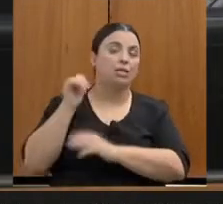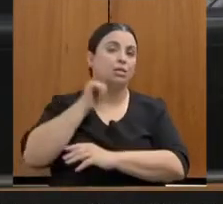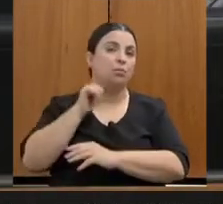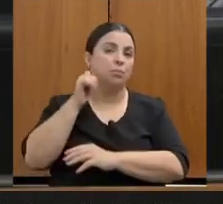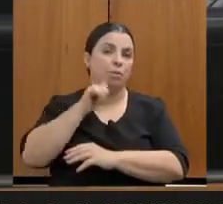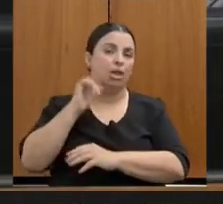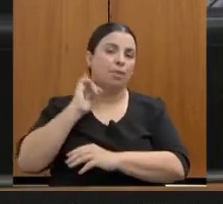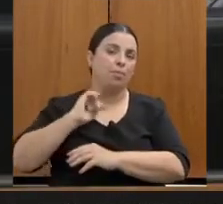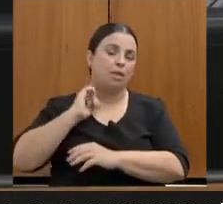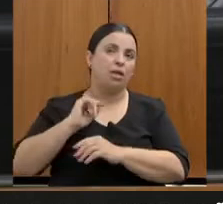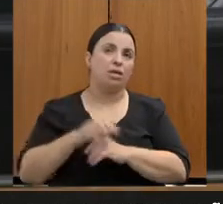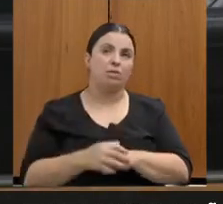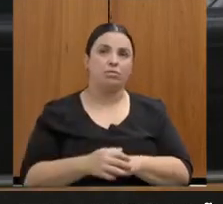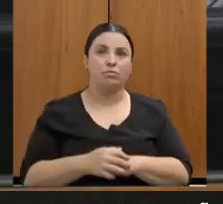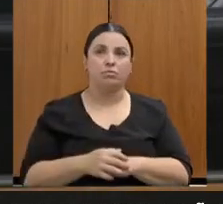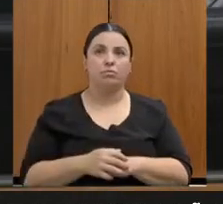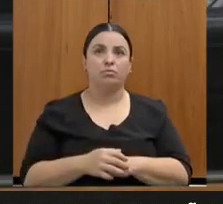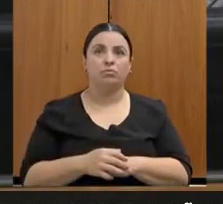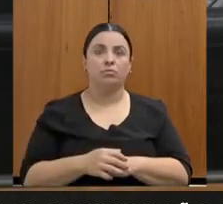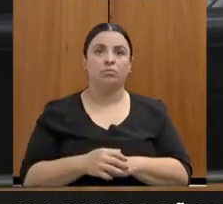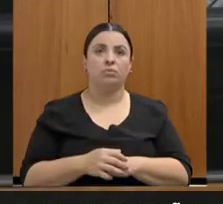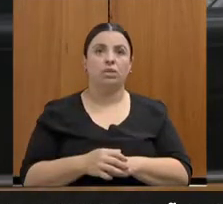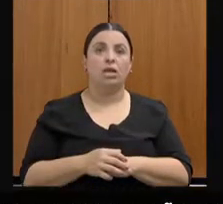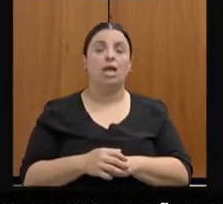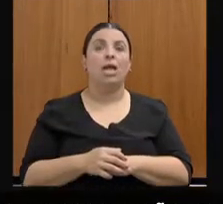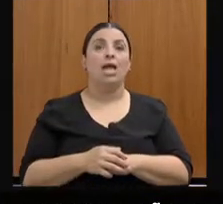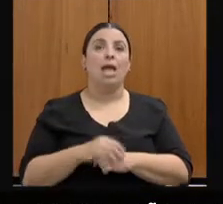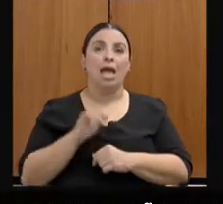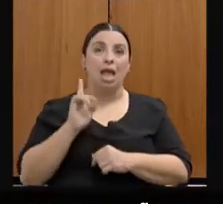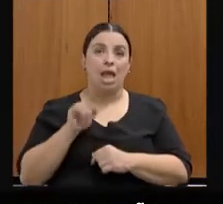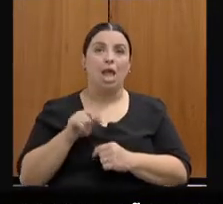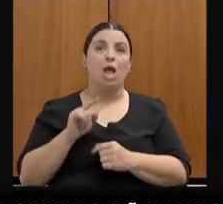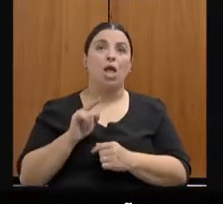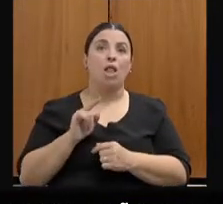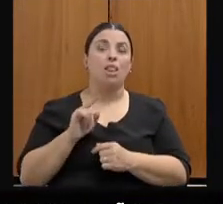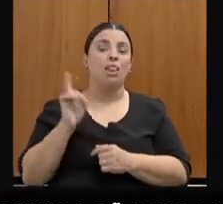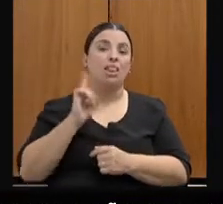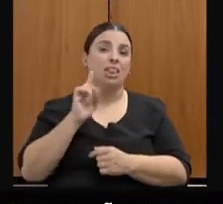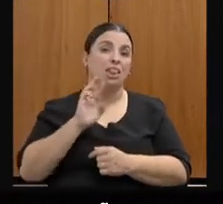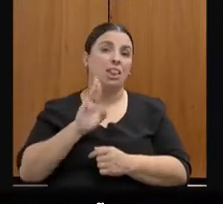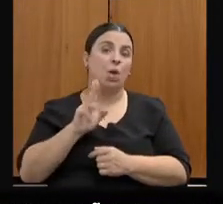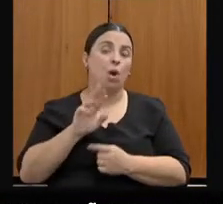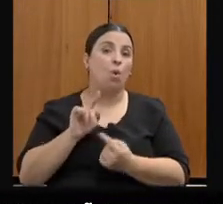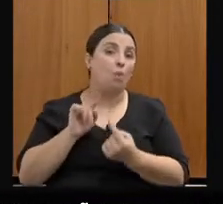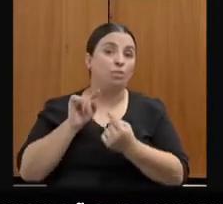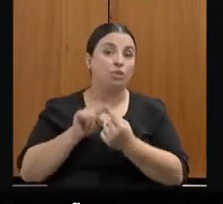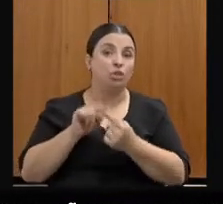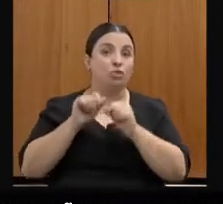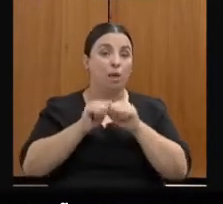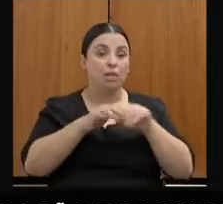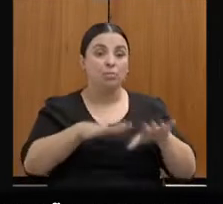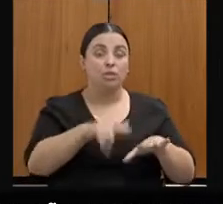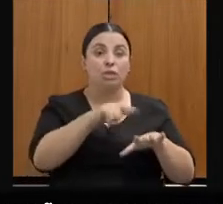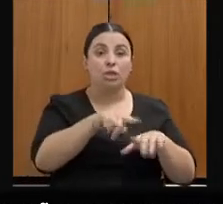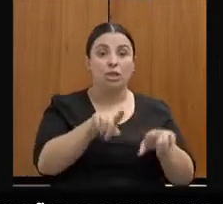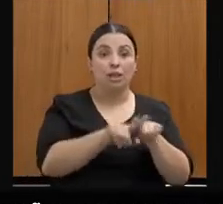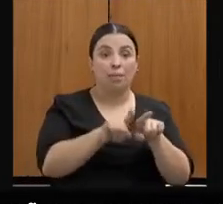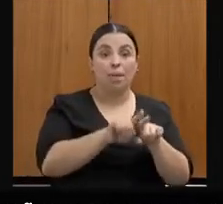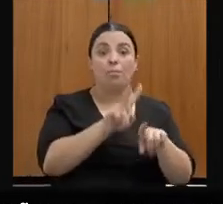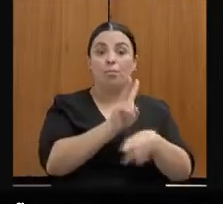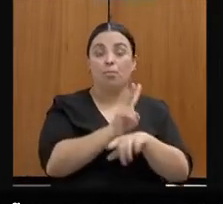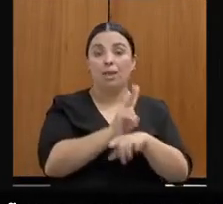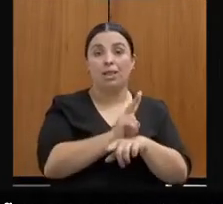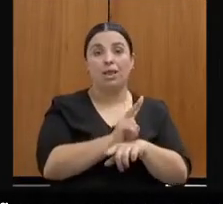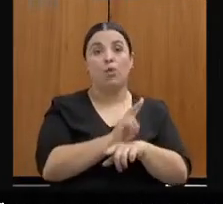Eu acho que não é impeditivo da gente expandir para o plantão, não. Mas como o atendimento da Casa da Mulher Mineira é mais